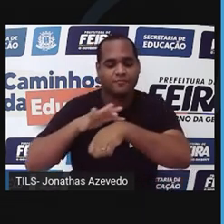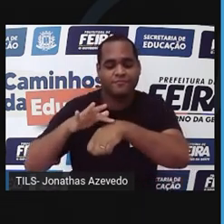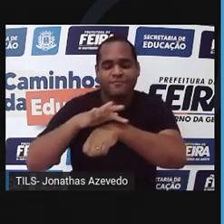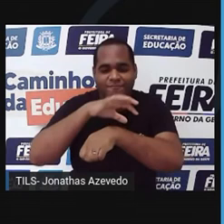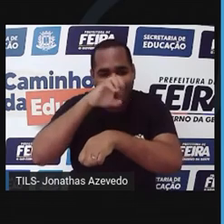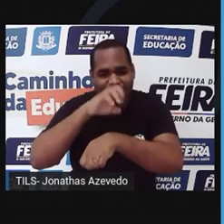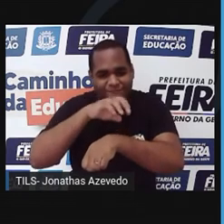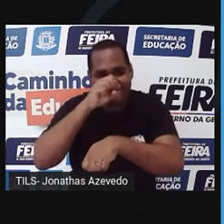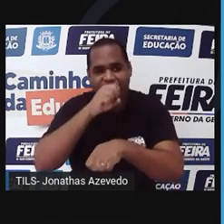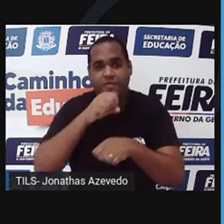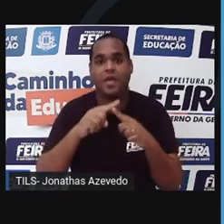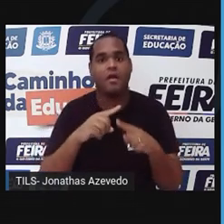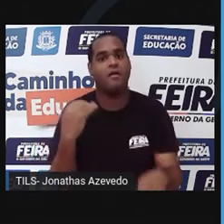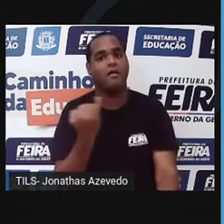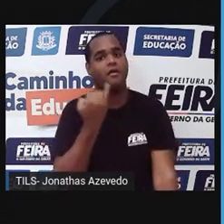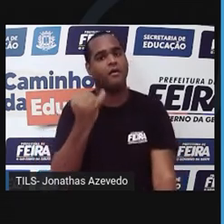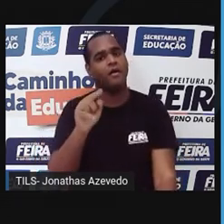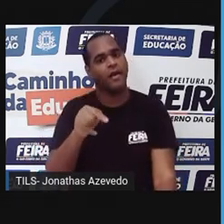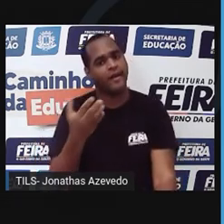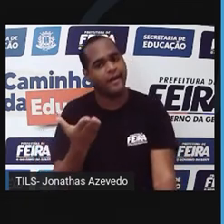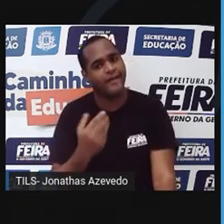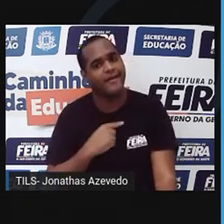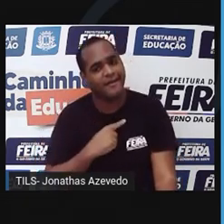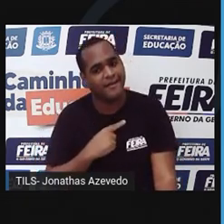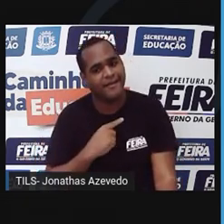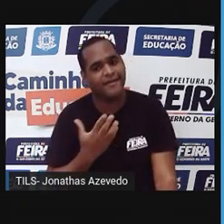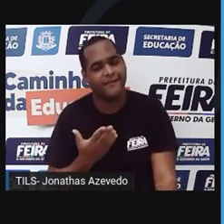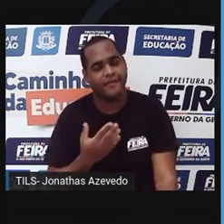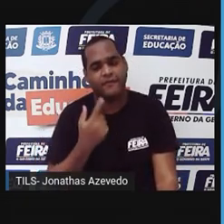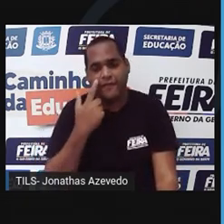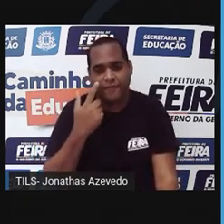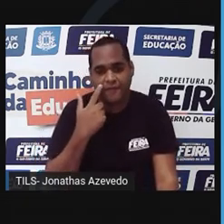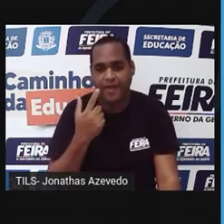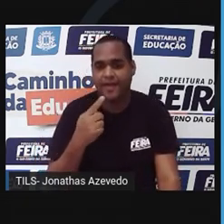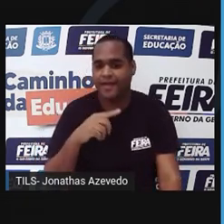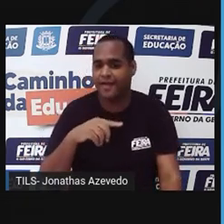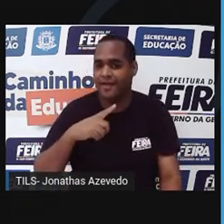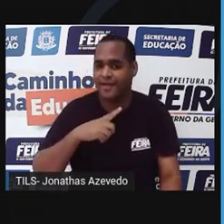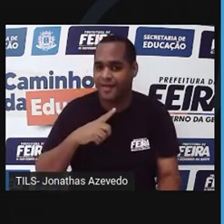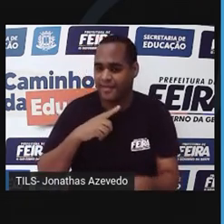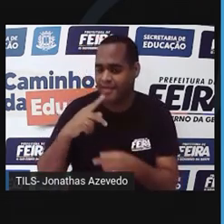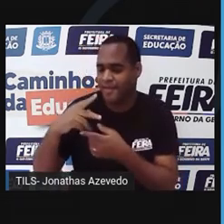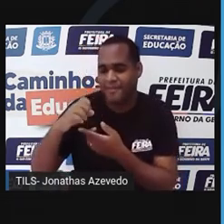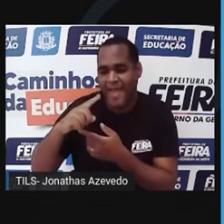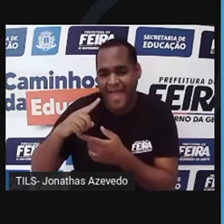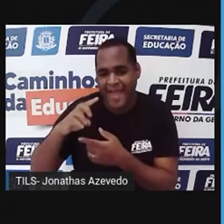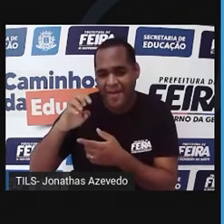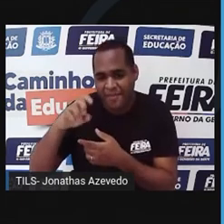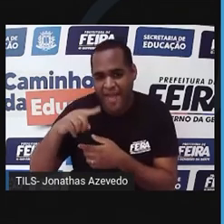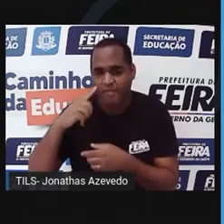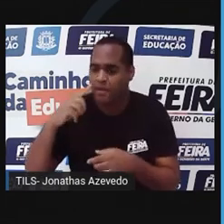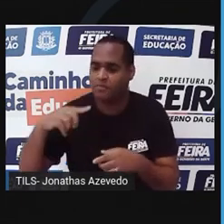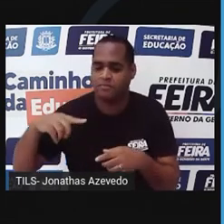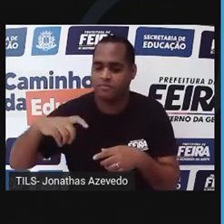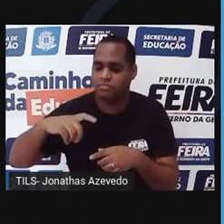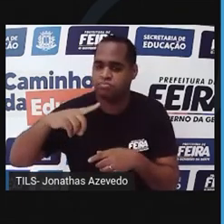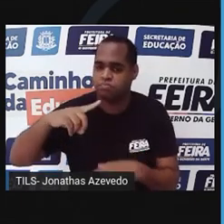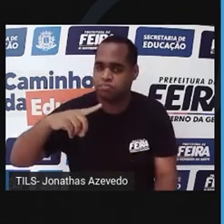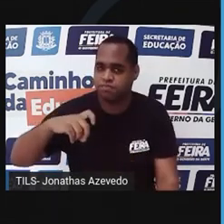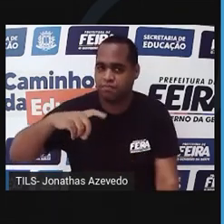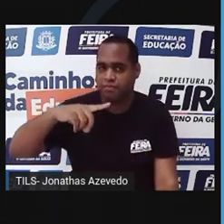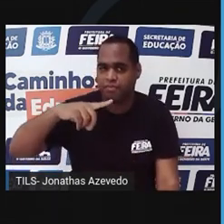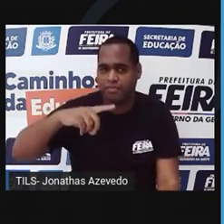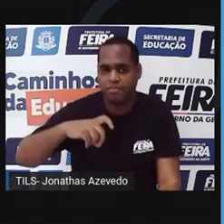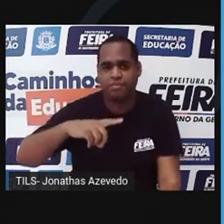dela. Que interessante, né? E como você pode ver, eles não têm patas. Por isso se movem arrastando o corpo,